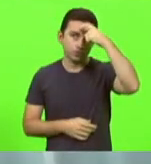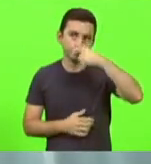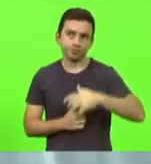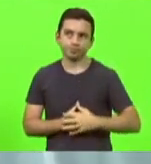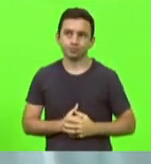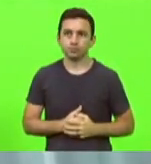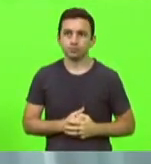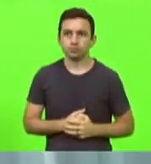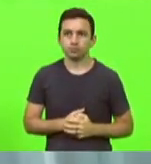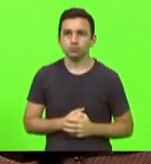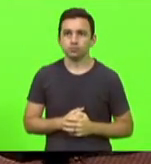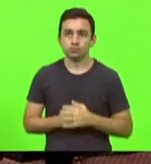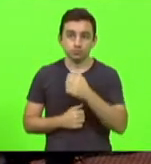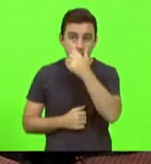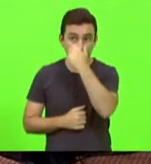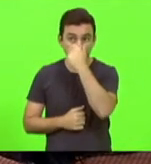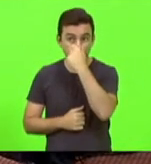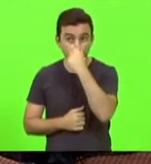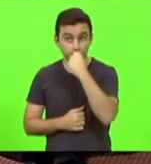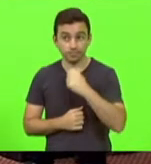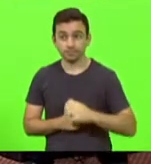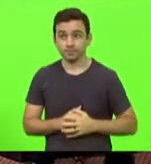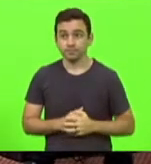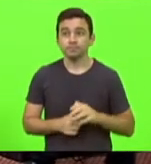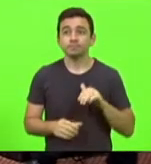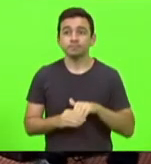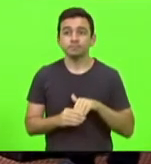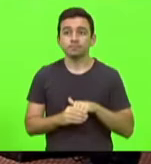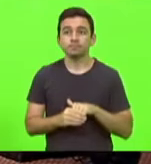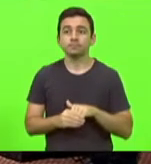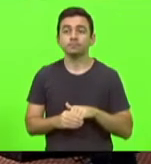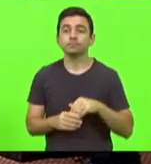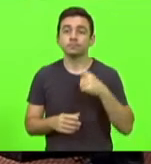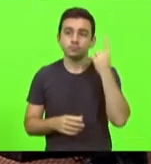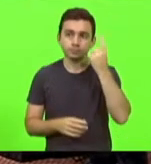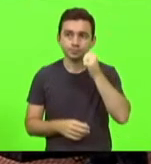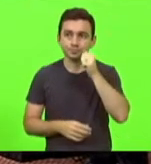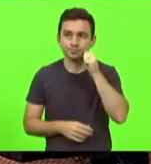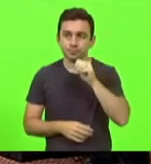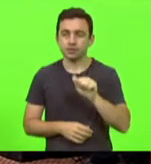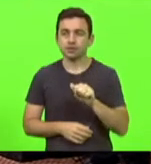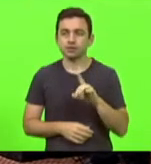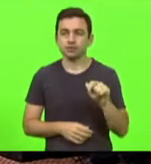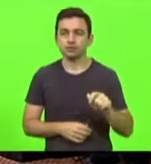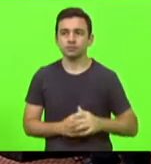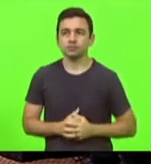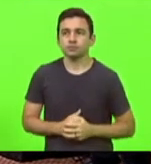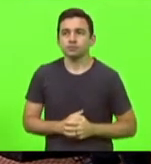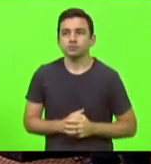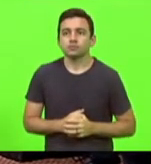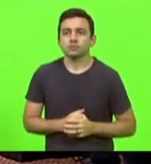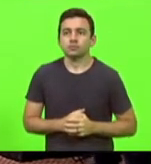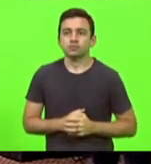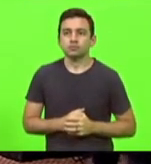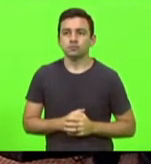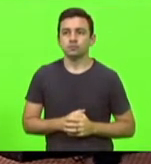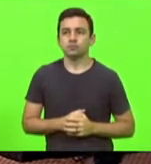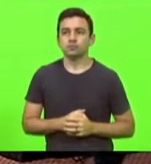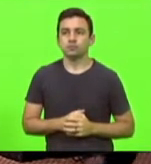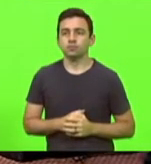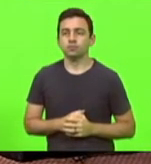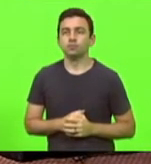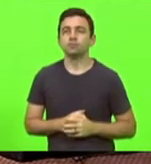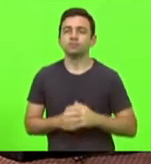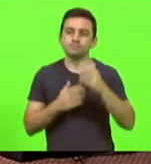Obrigado, deputada. Como vota a deputada Ana Caroline Campagnolo? Obrigada, senhor